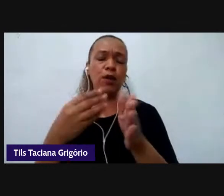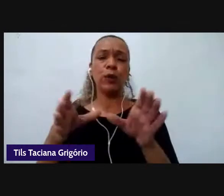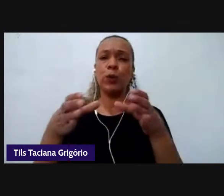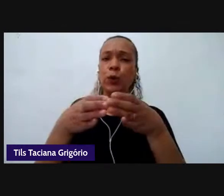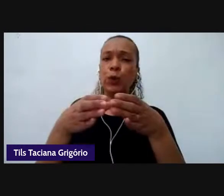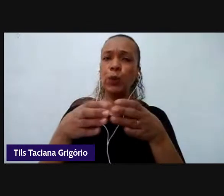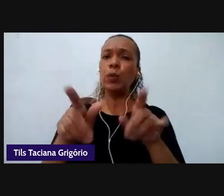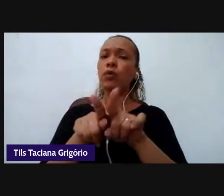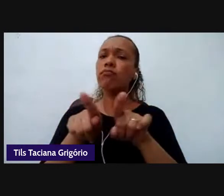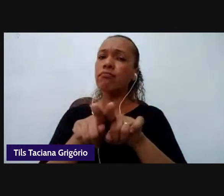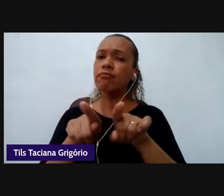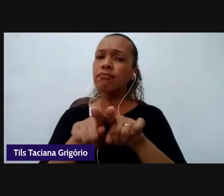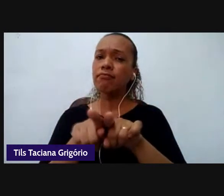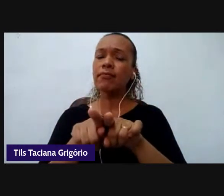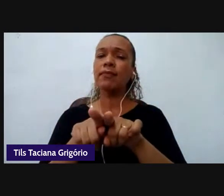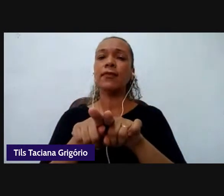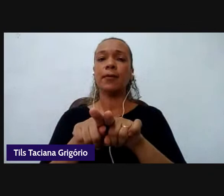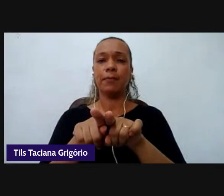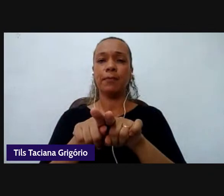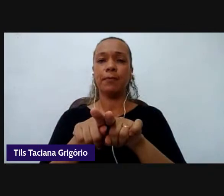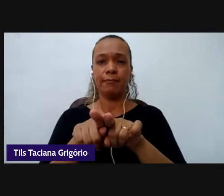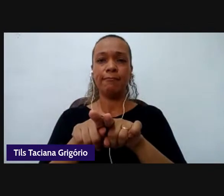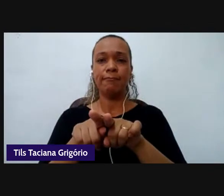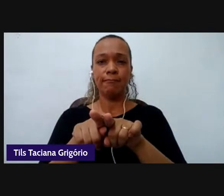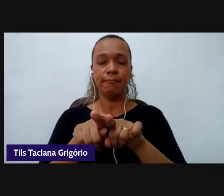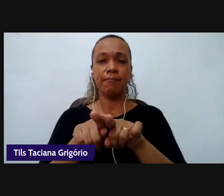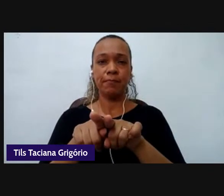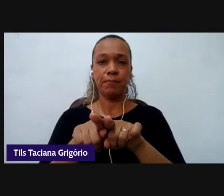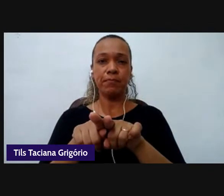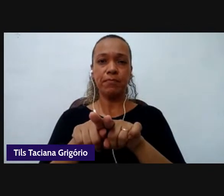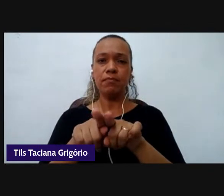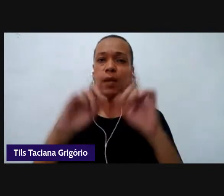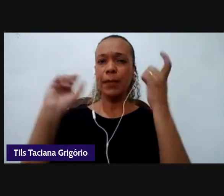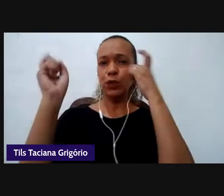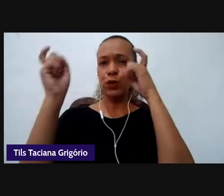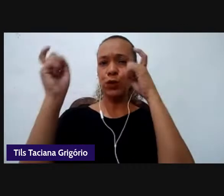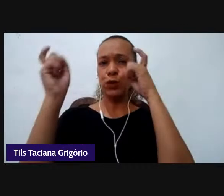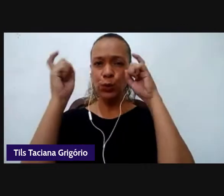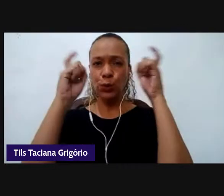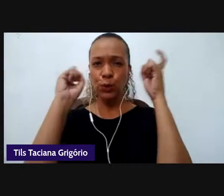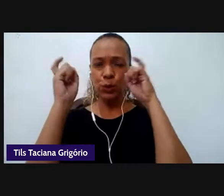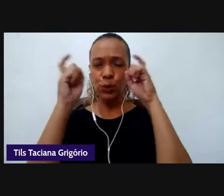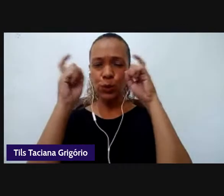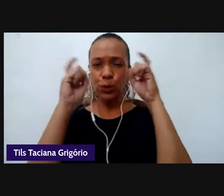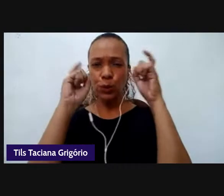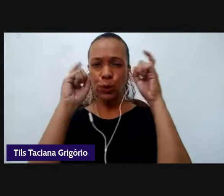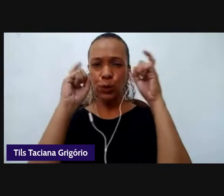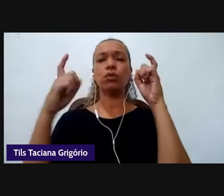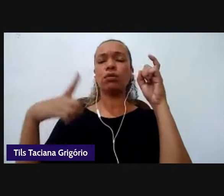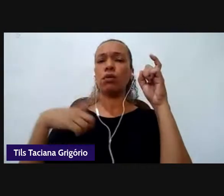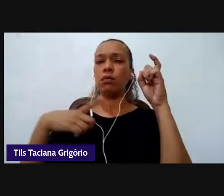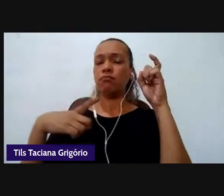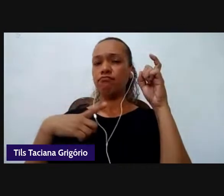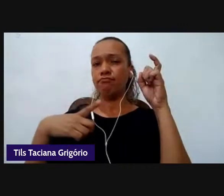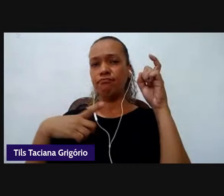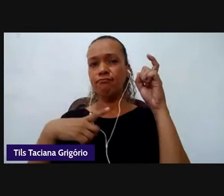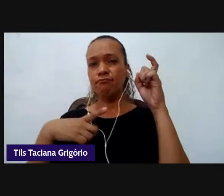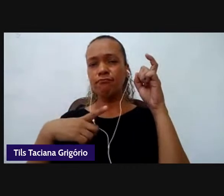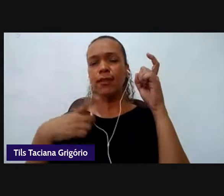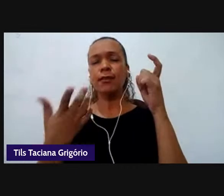de discussões que observamos serem